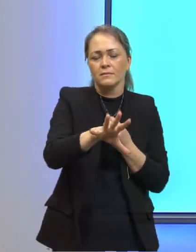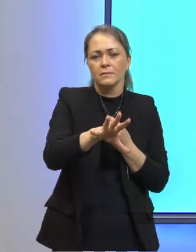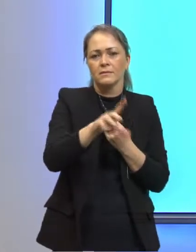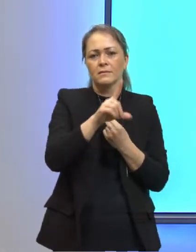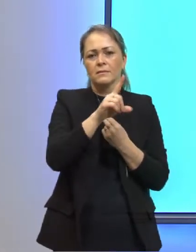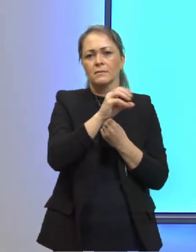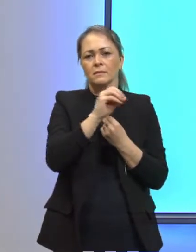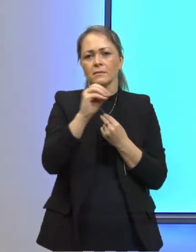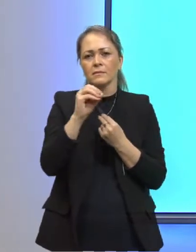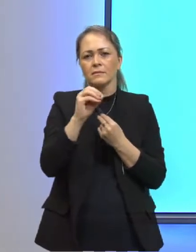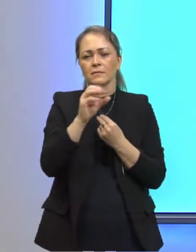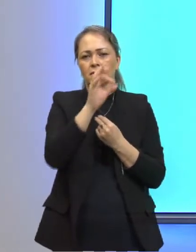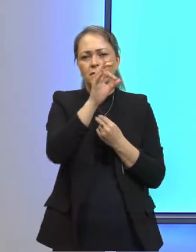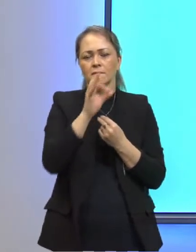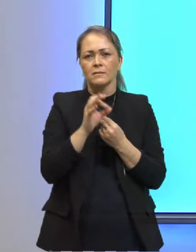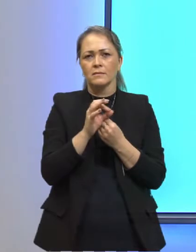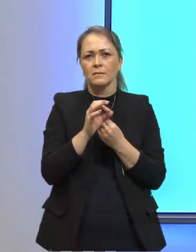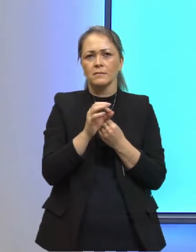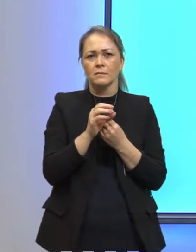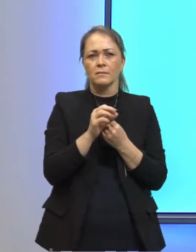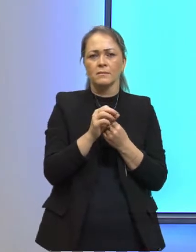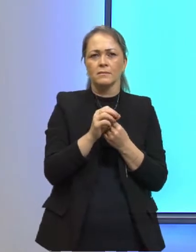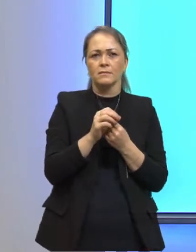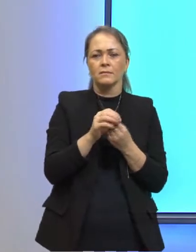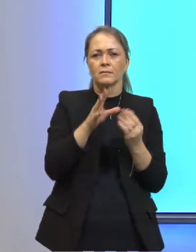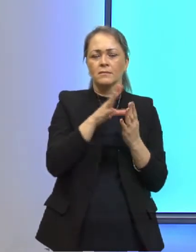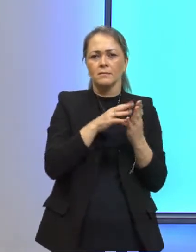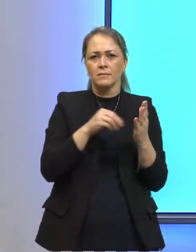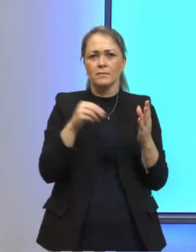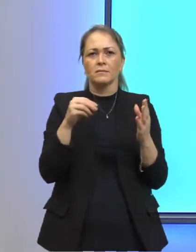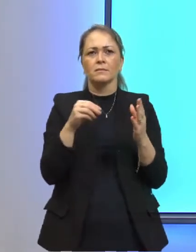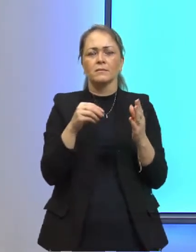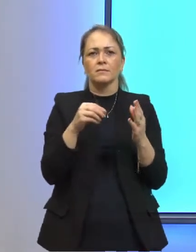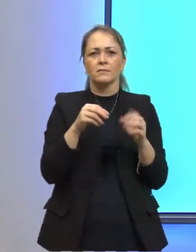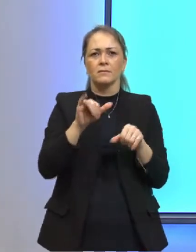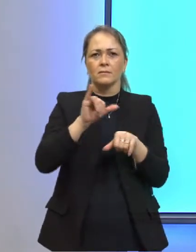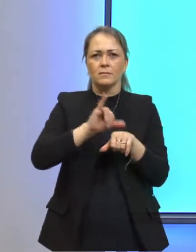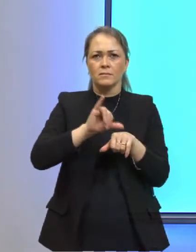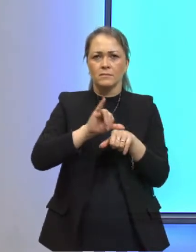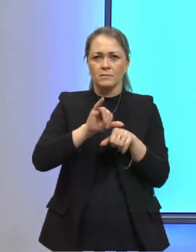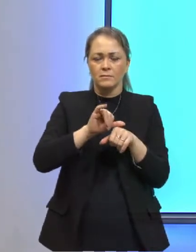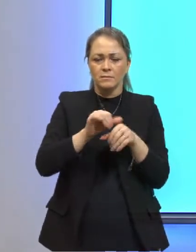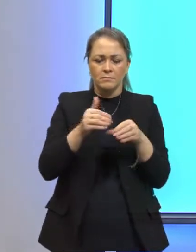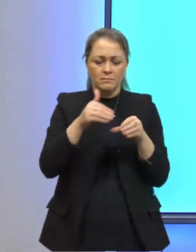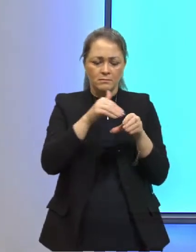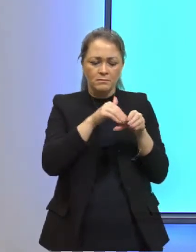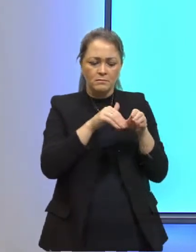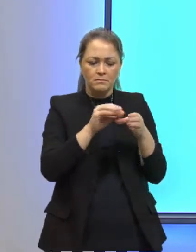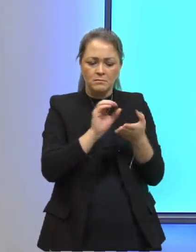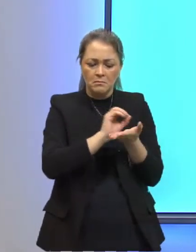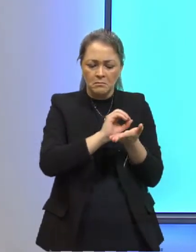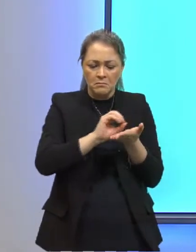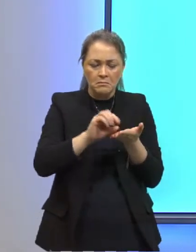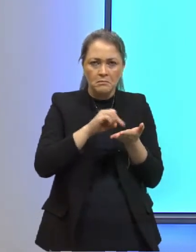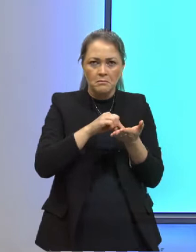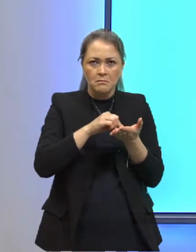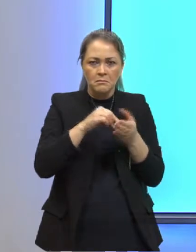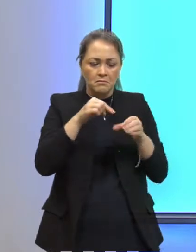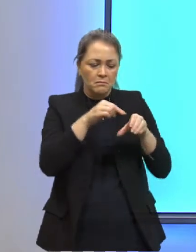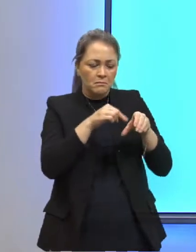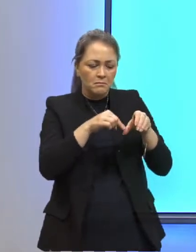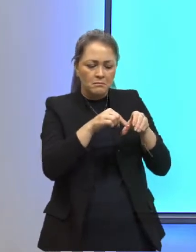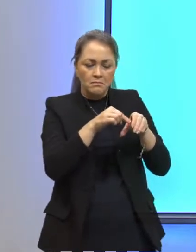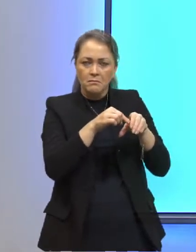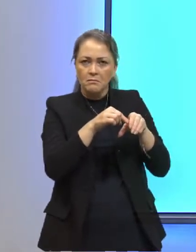Então, o modelo prático de corpo negro é obtido com um objeto oco, provido de um pequeno orifício. Então, aqui,